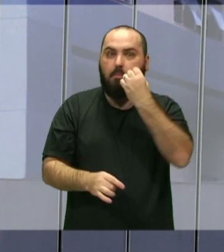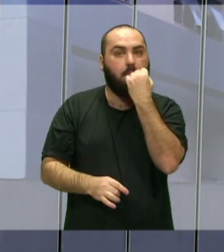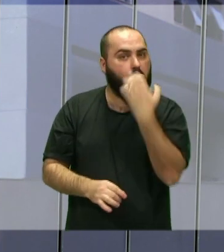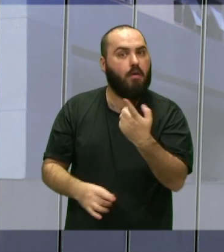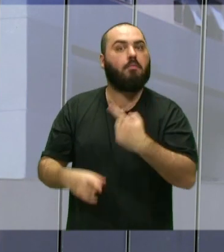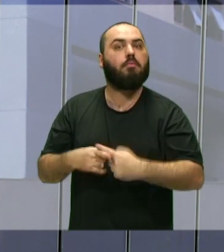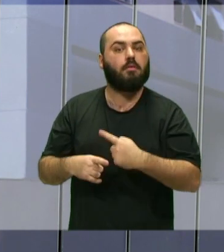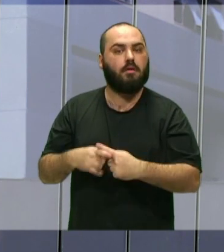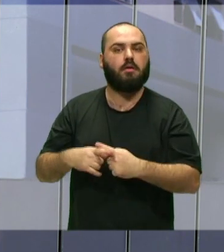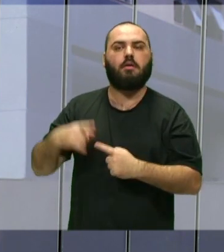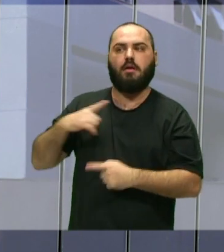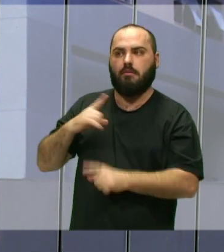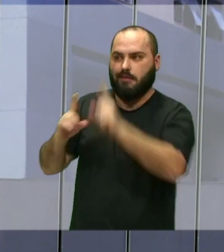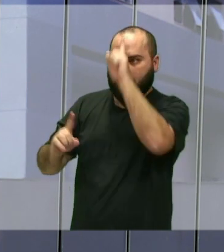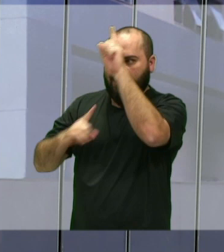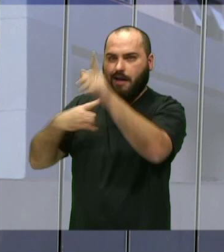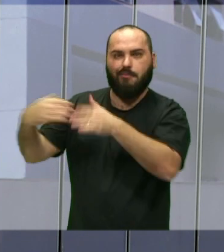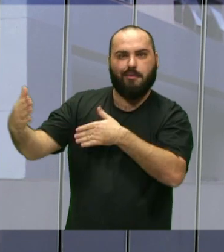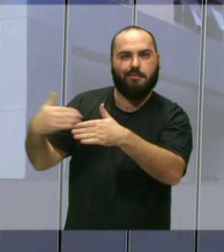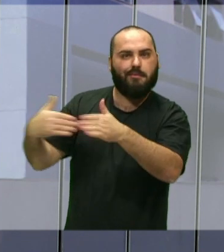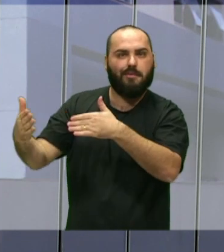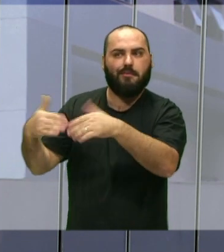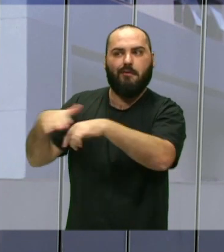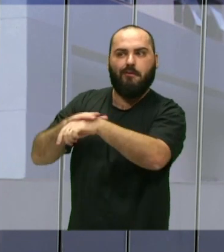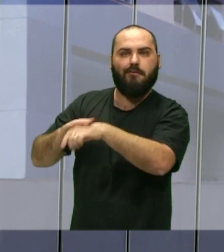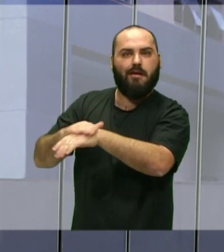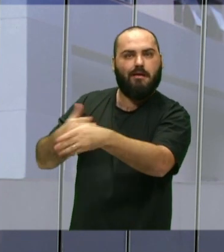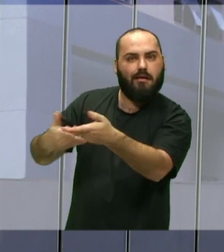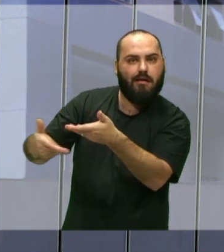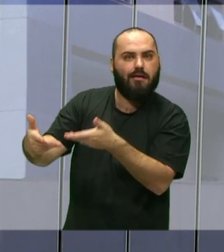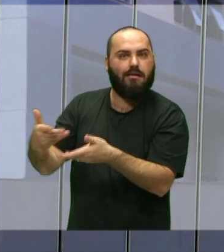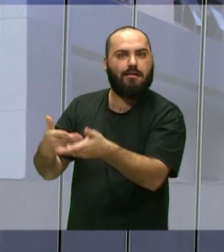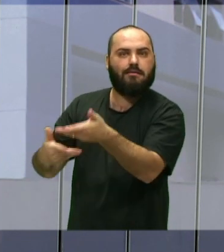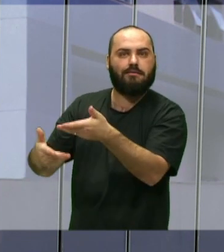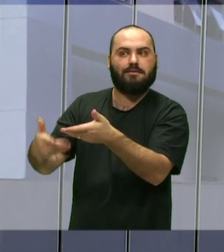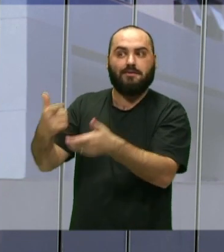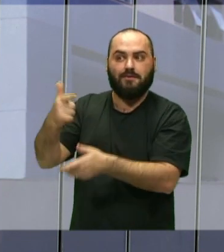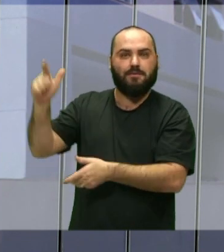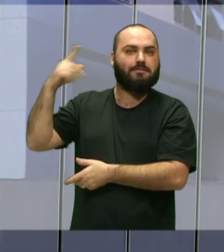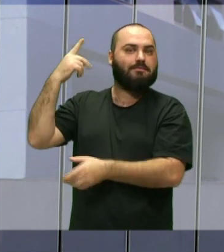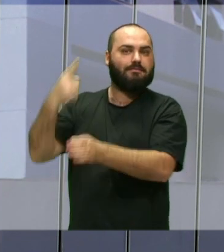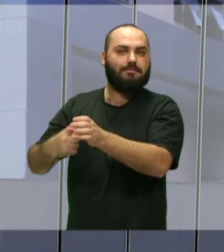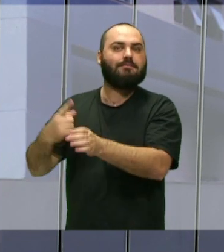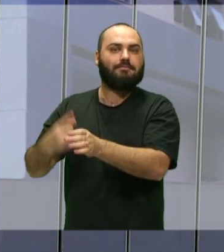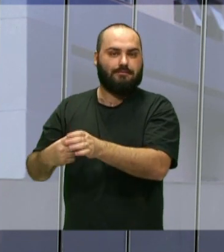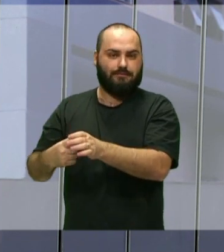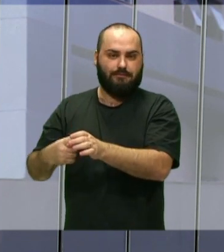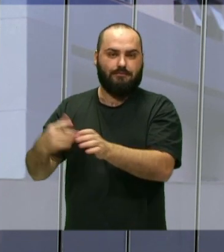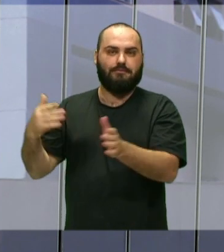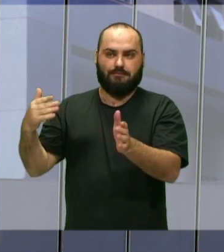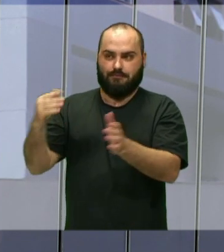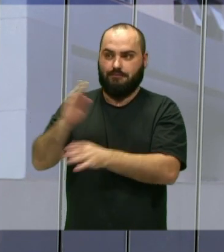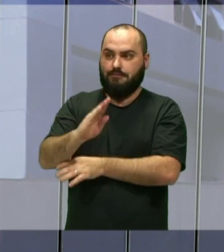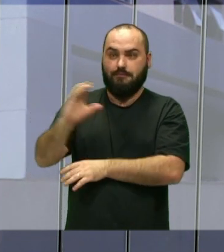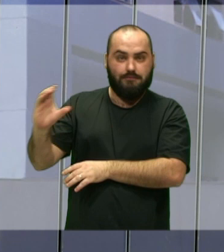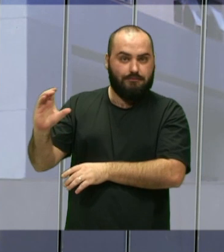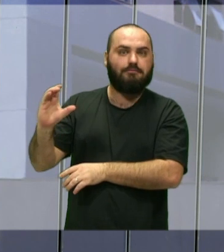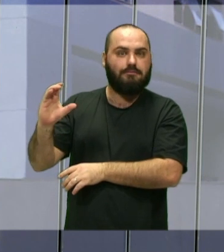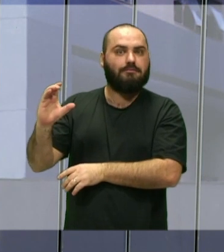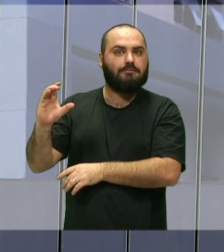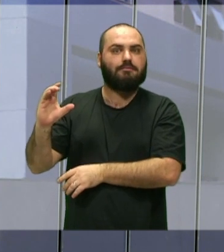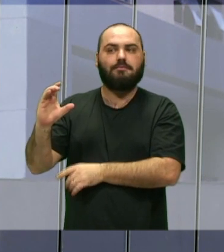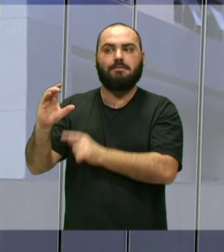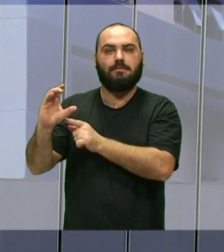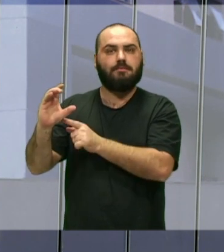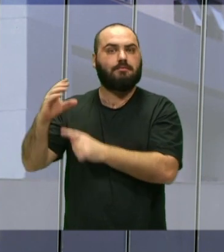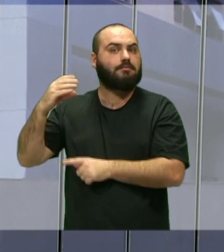eu troquei ideia, conversei com outros vereadores mirins de outras cidades, até Balneária até, e foi